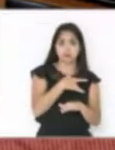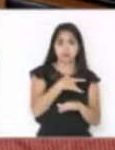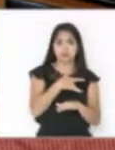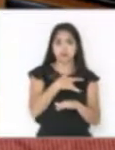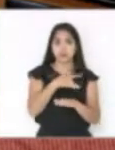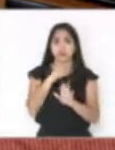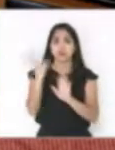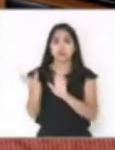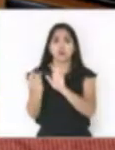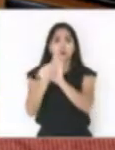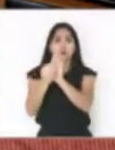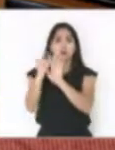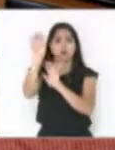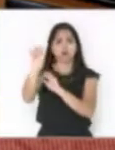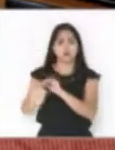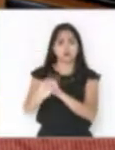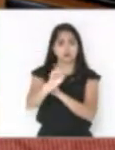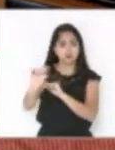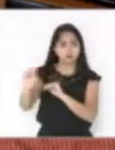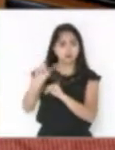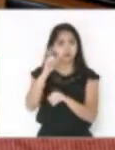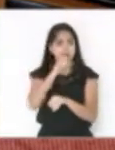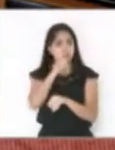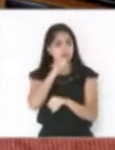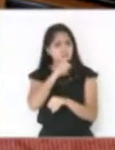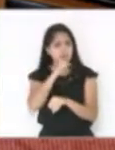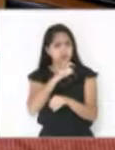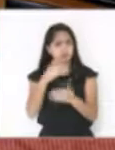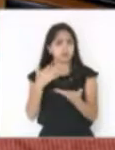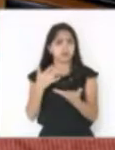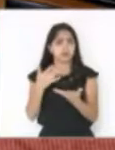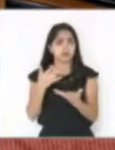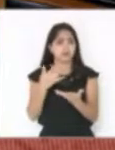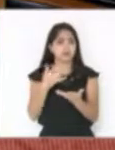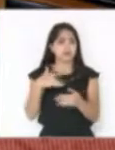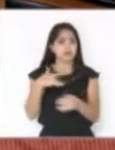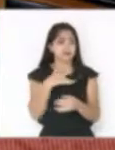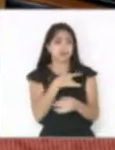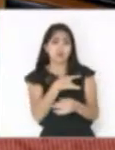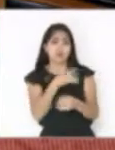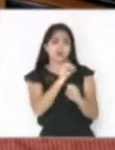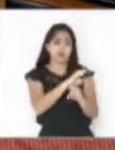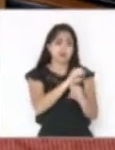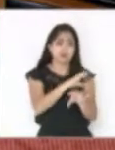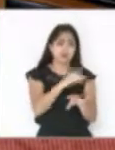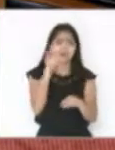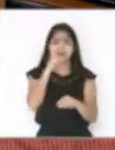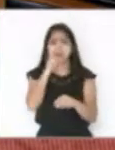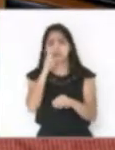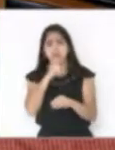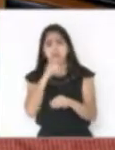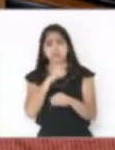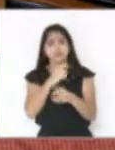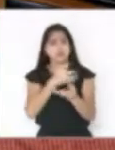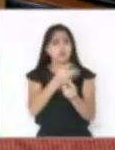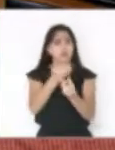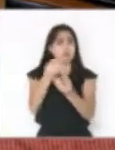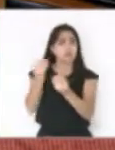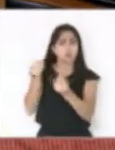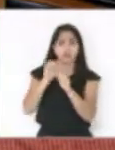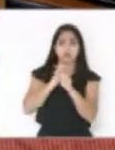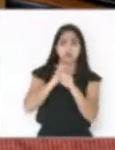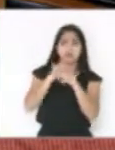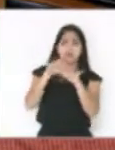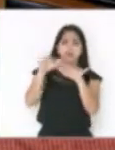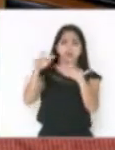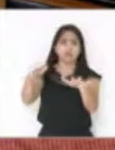mentira. em nome da saúde e da educação, quantas mentiras já foram contadas? Quantos já se